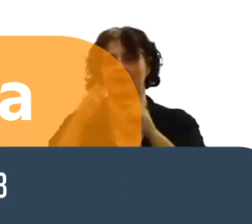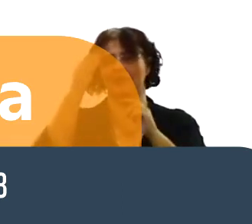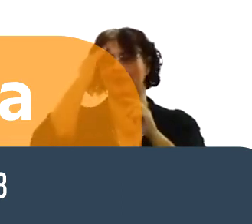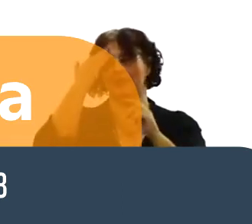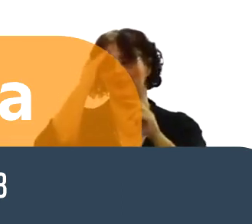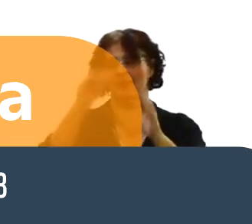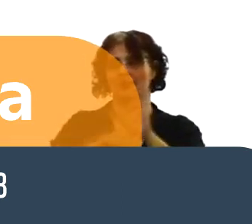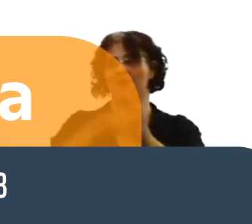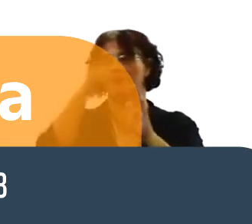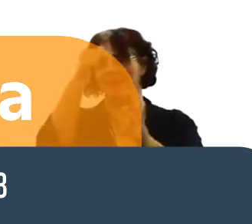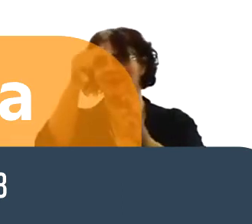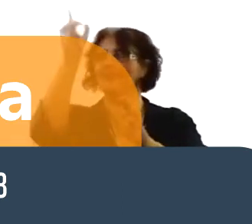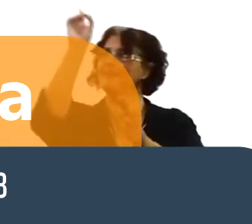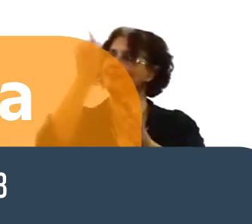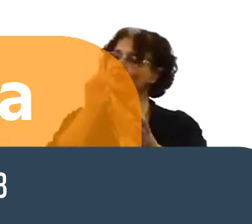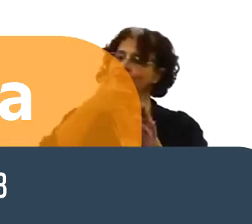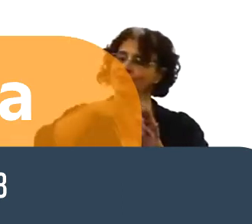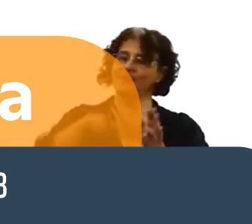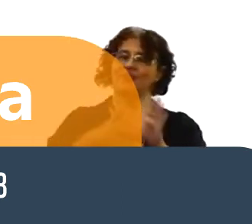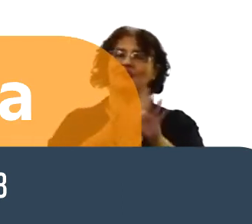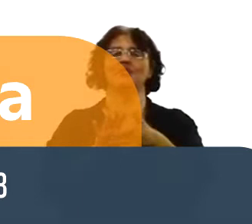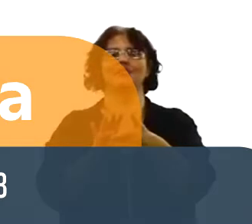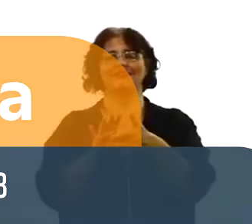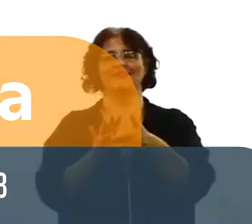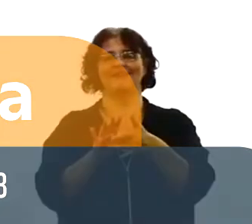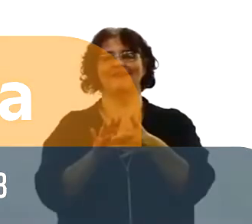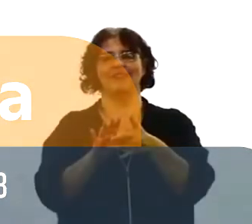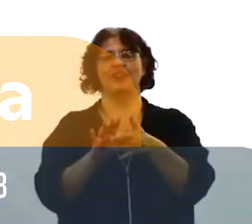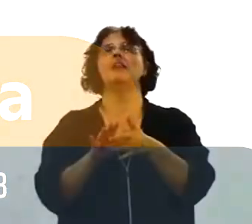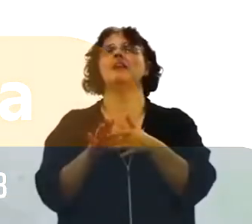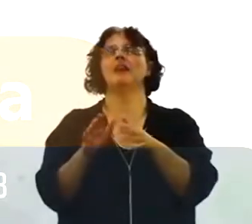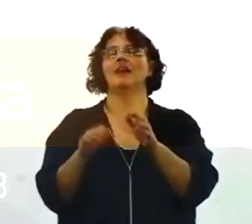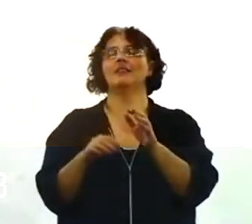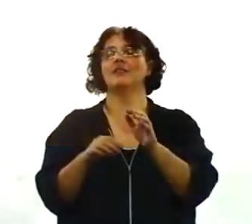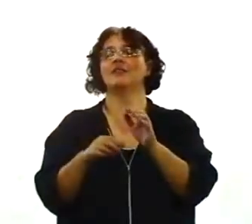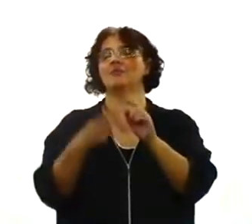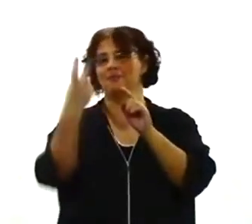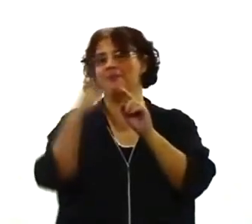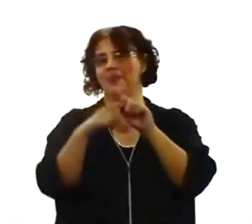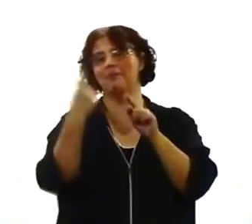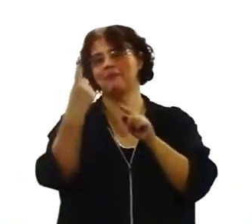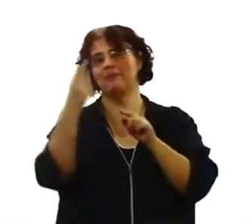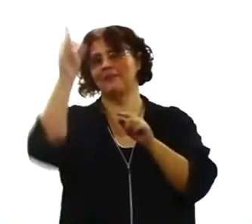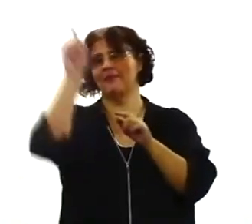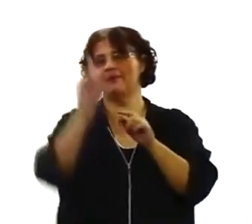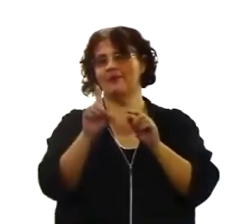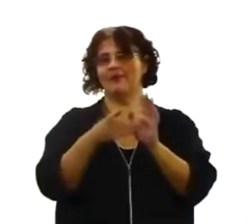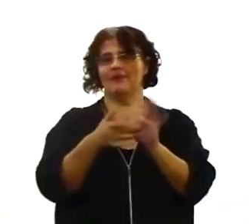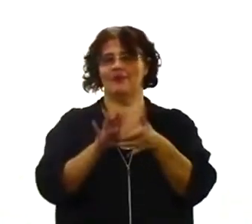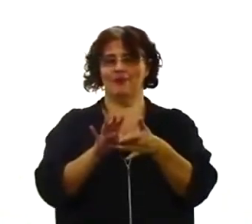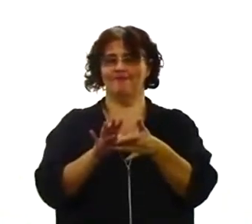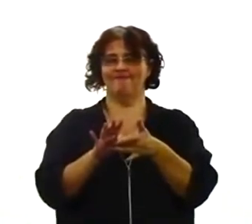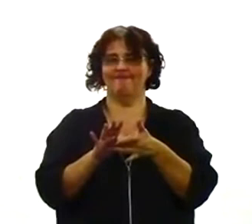morte e ressurreição. E a igreja espera a segunda vinda. A igreja crê na consumação.